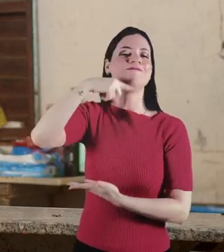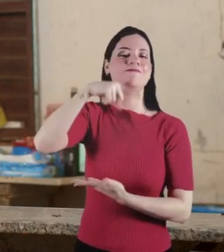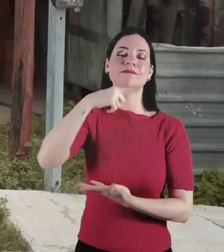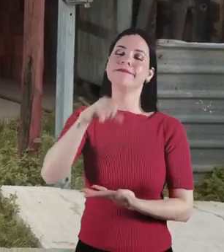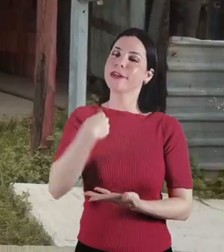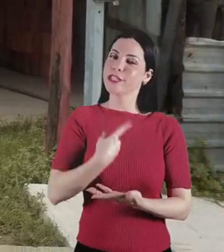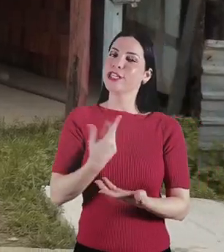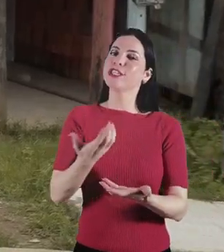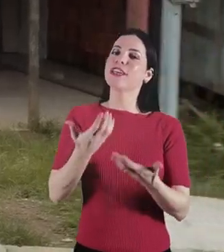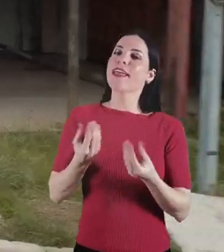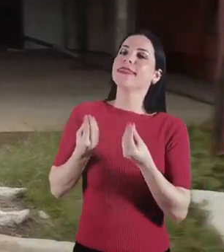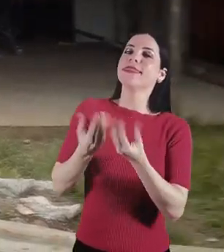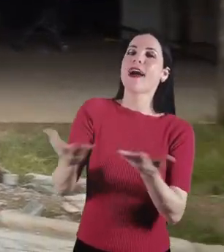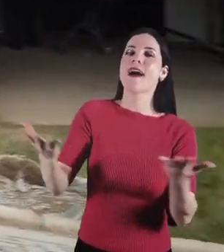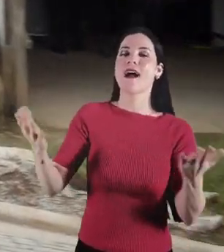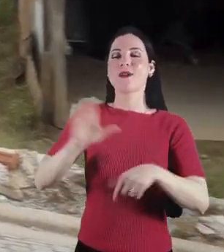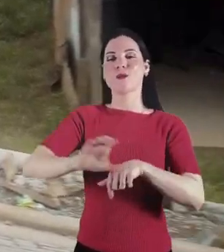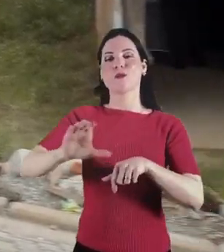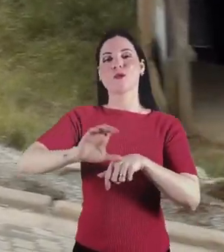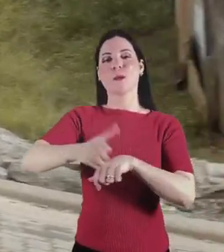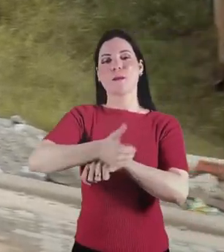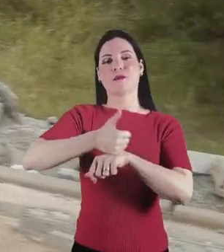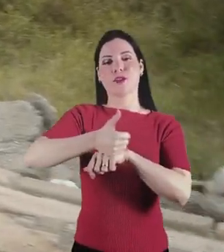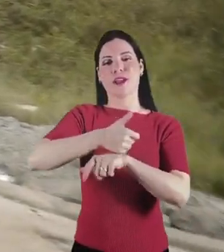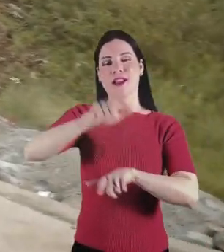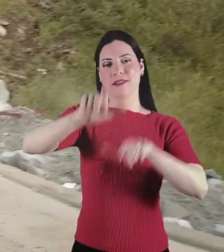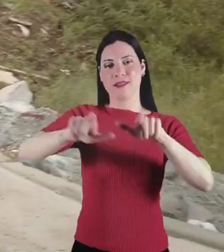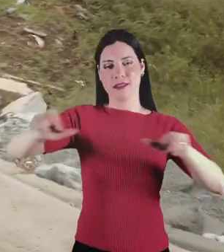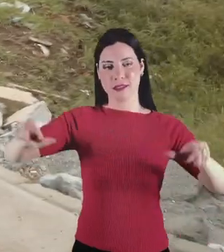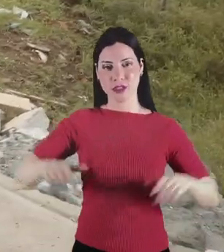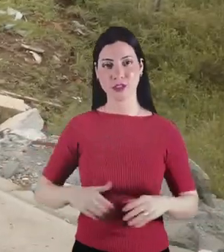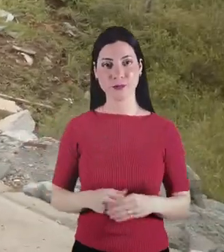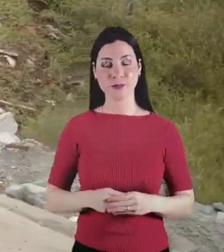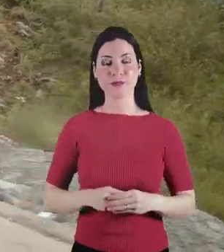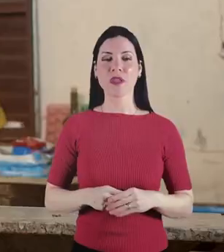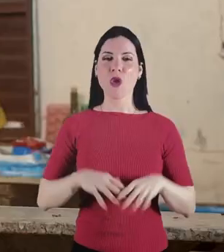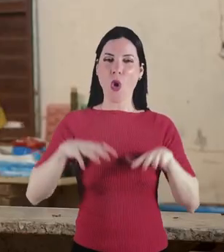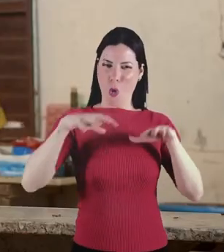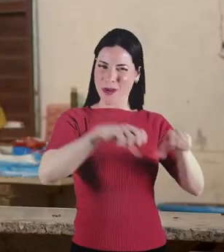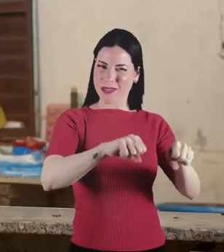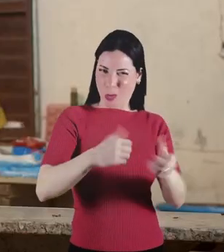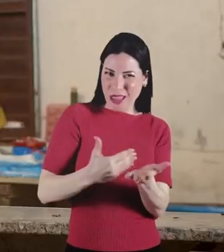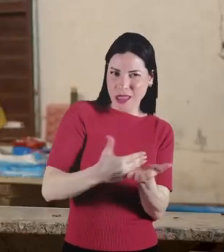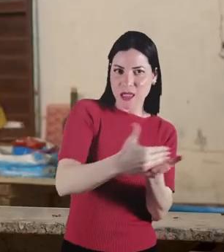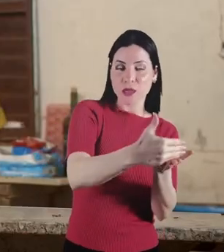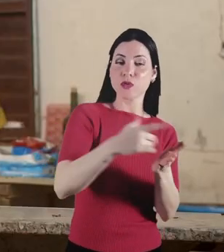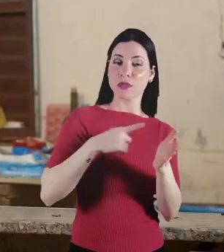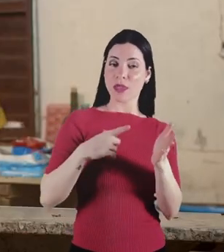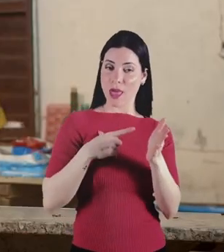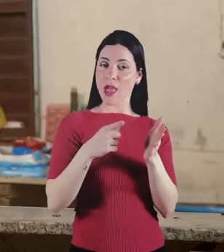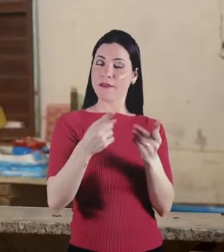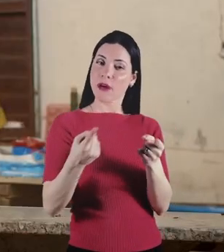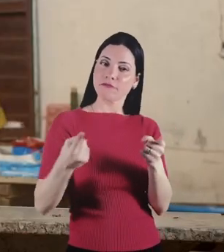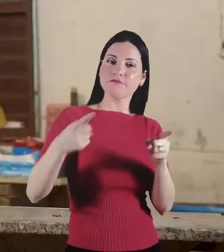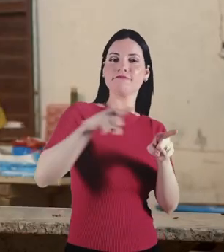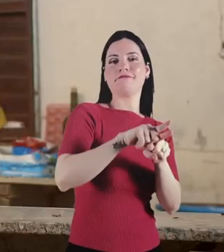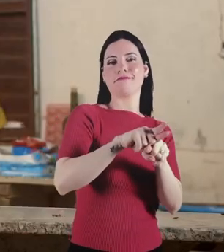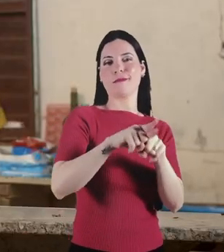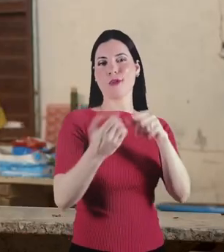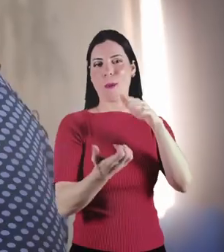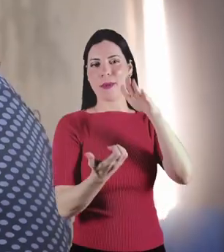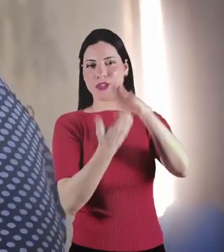conseguem. Então a gente pretende dar cursos profissionalizantes. No início da ocupação, gente teve uma